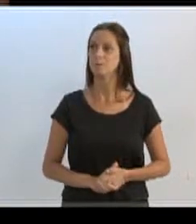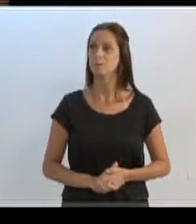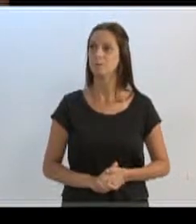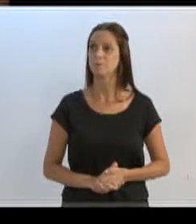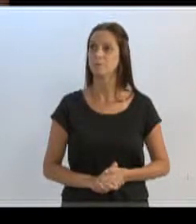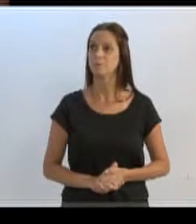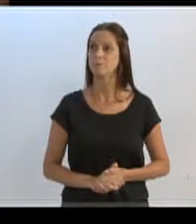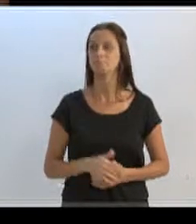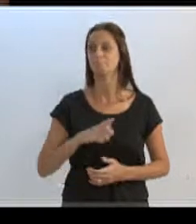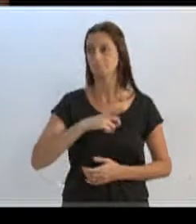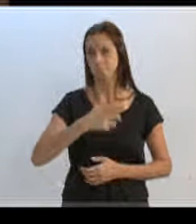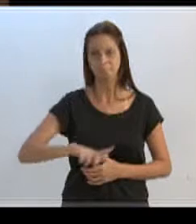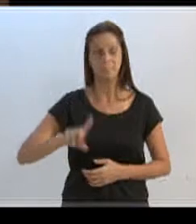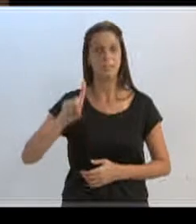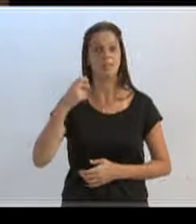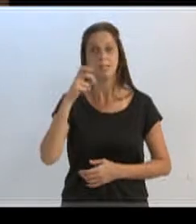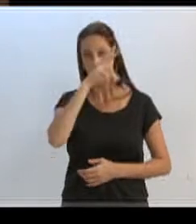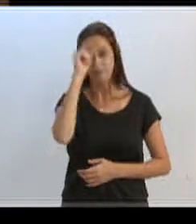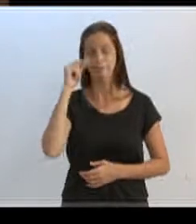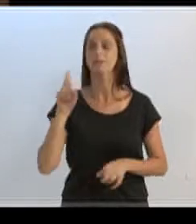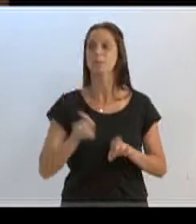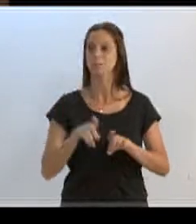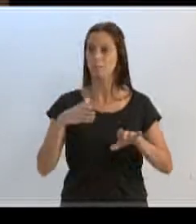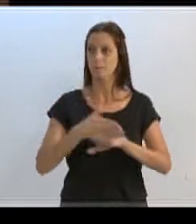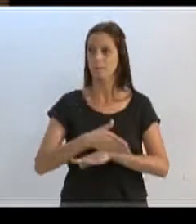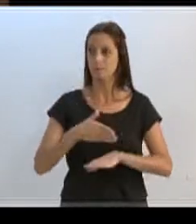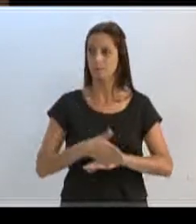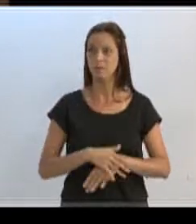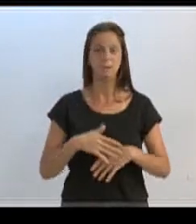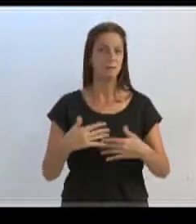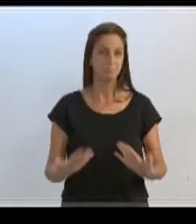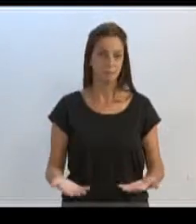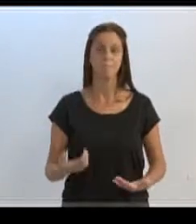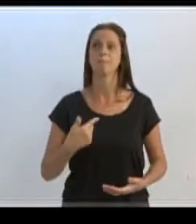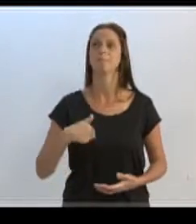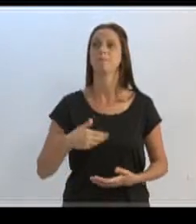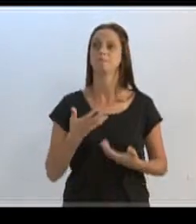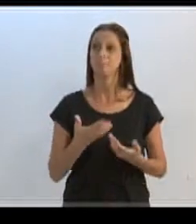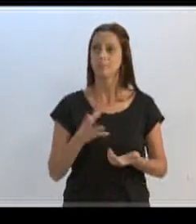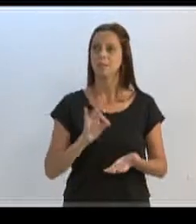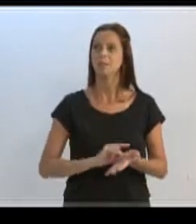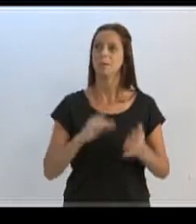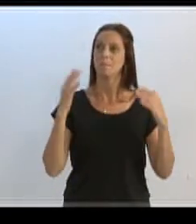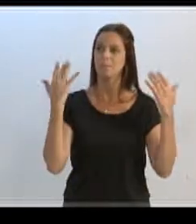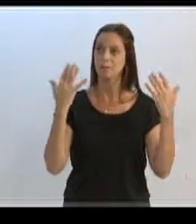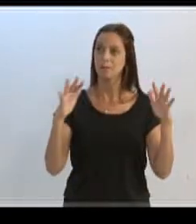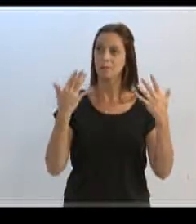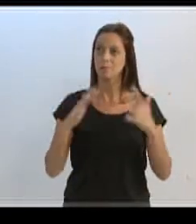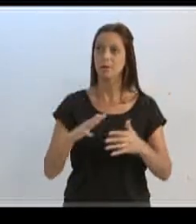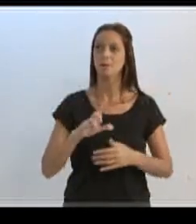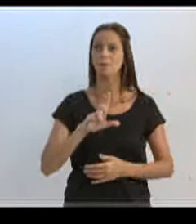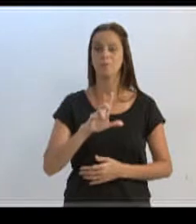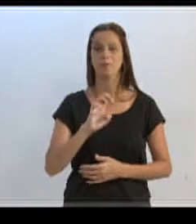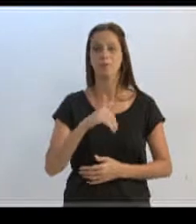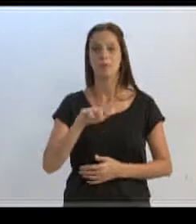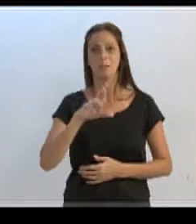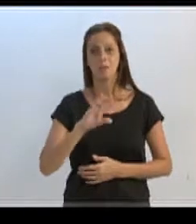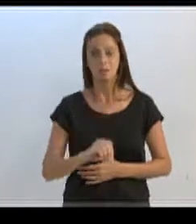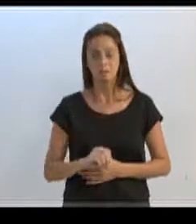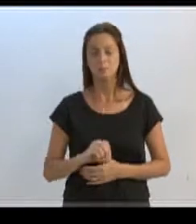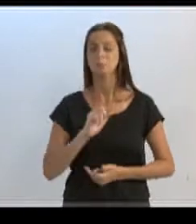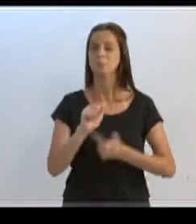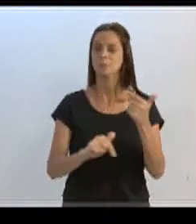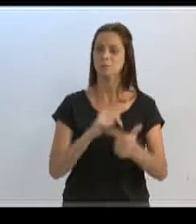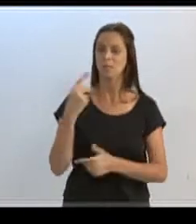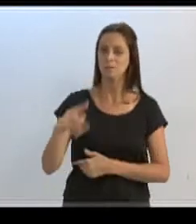entre outros ex-prefeitos que estavam lá presentes. Enfim, eu gostaria de parabenizar ao Leandro Índio por todo o